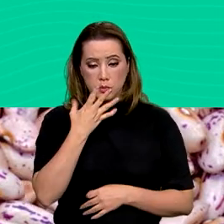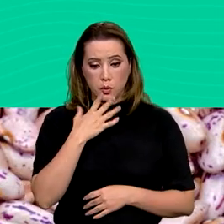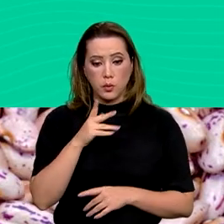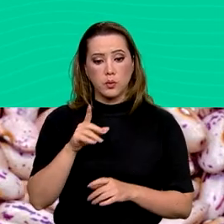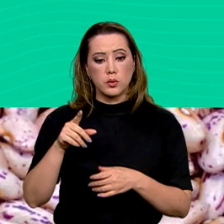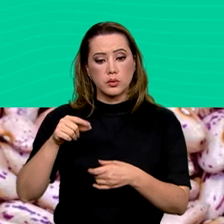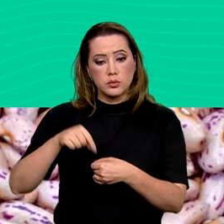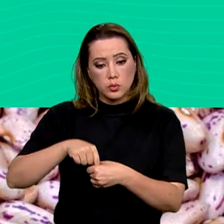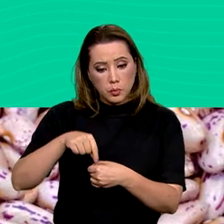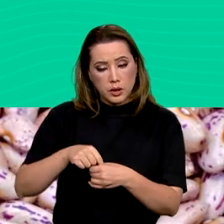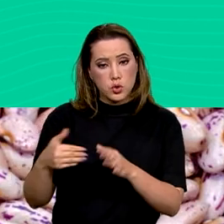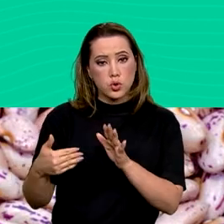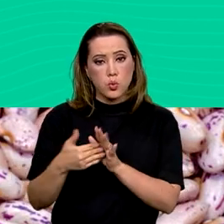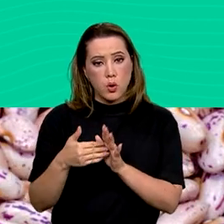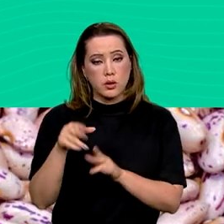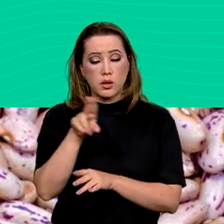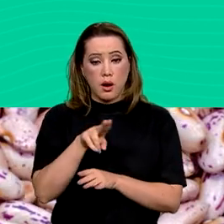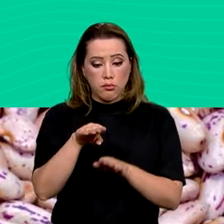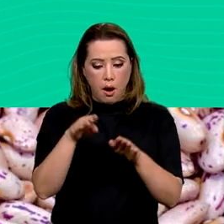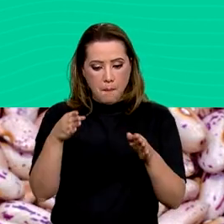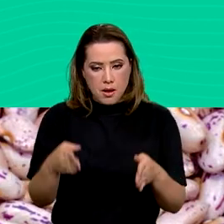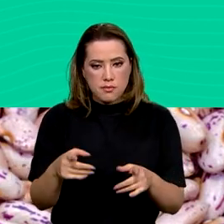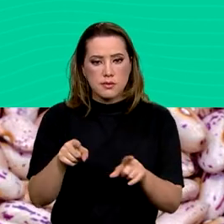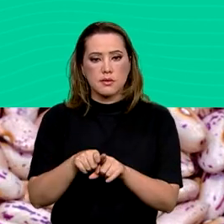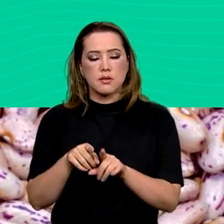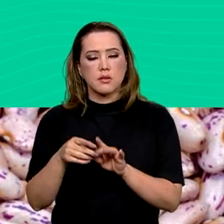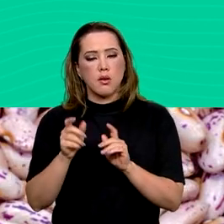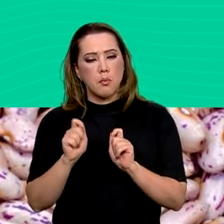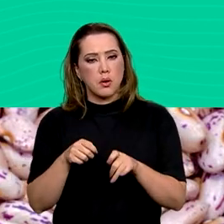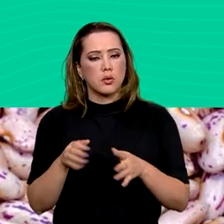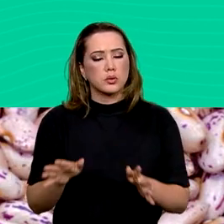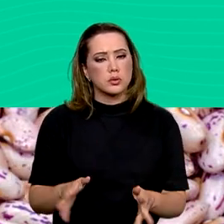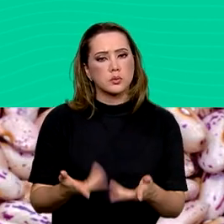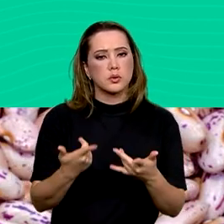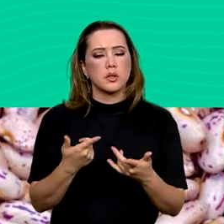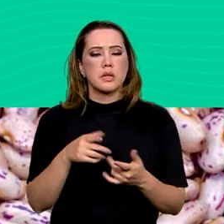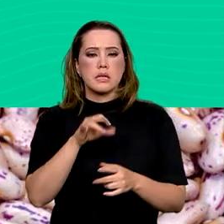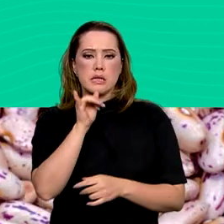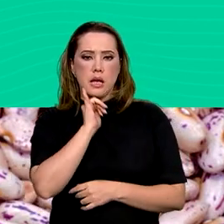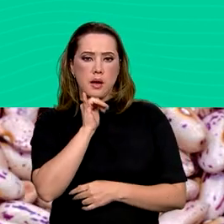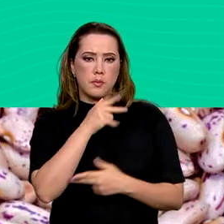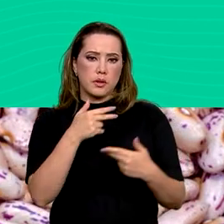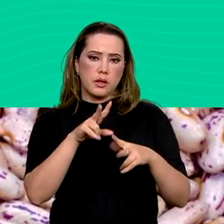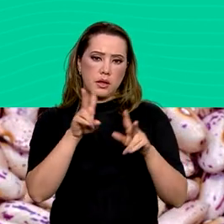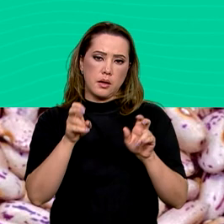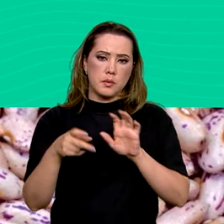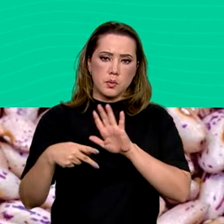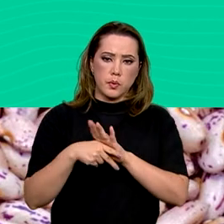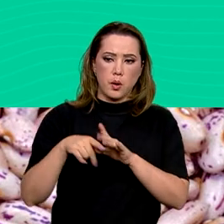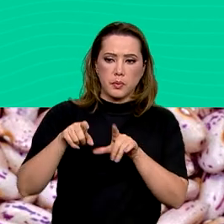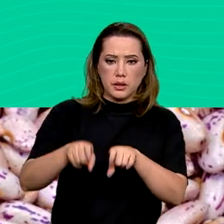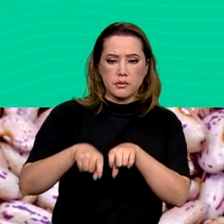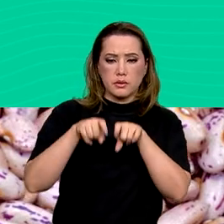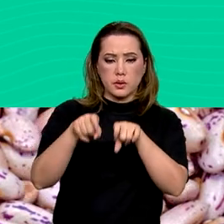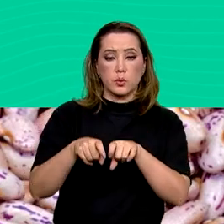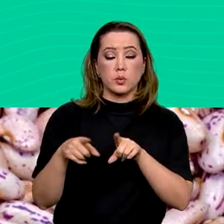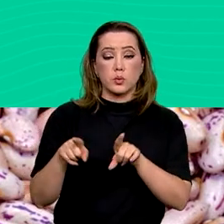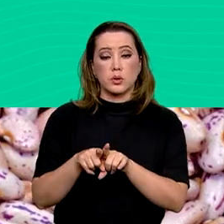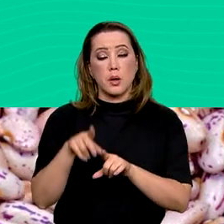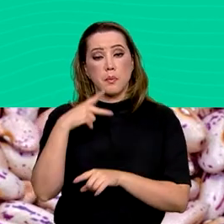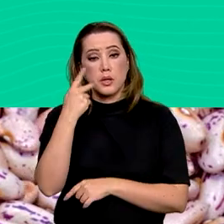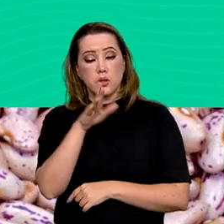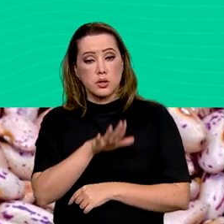produção ao consumo, prevê, por exemplo, ações envolvendo o Plano Safra da Agricultura Familiar, a Política